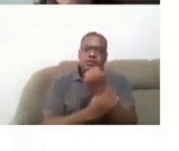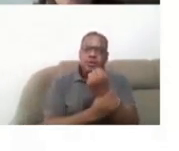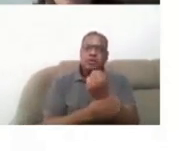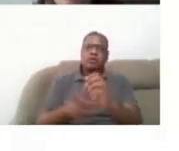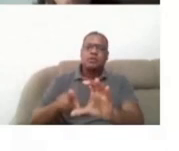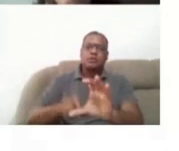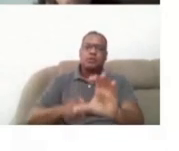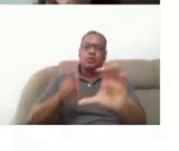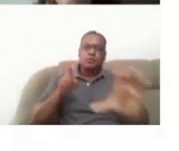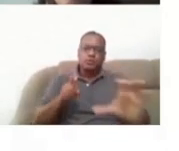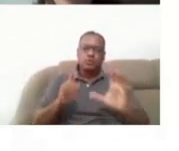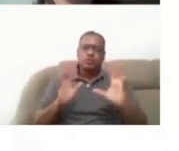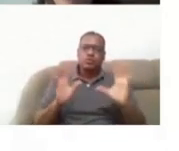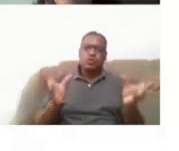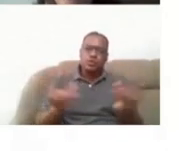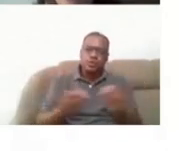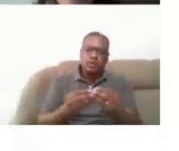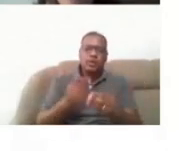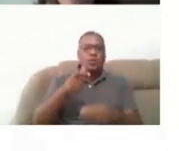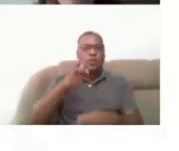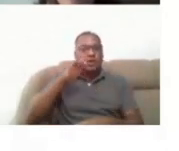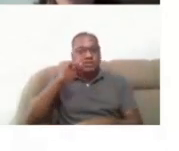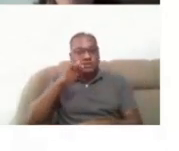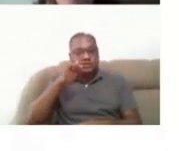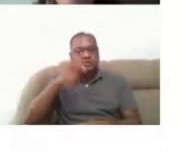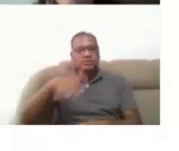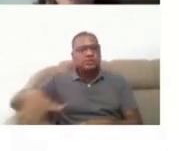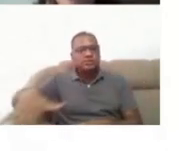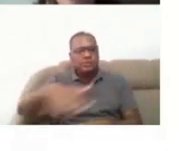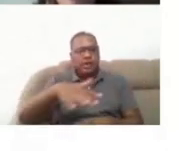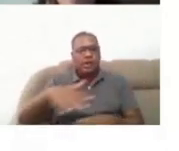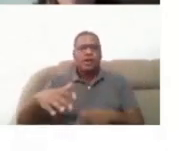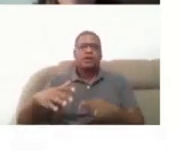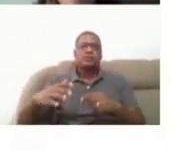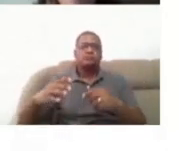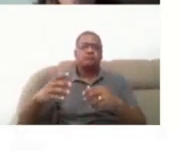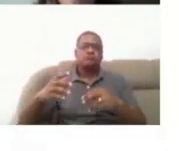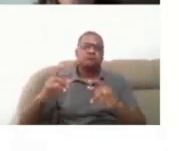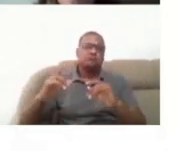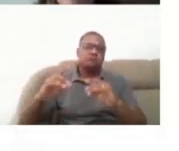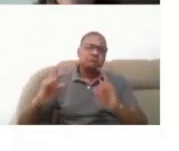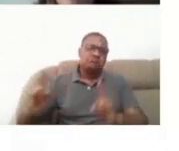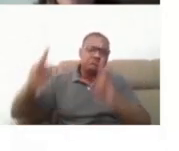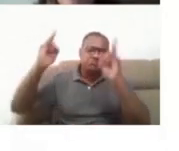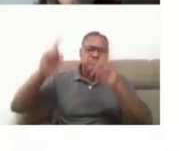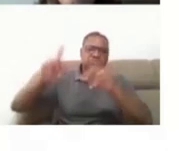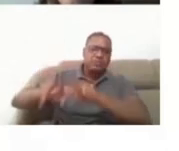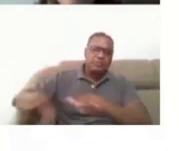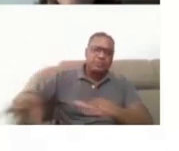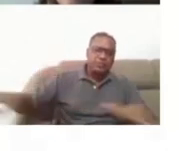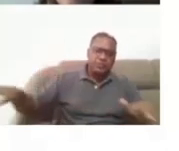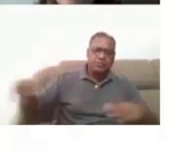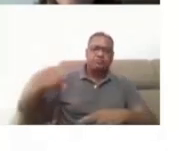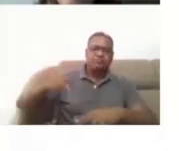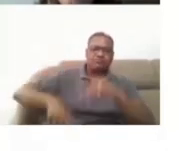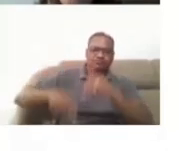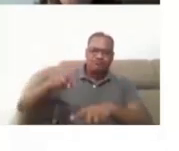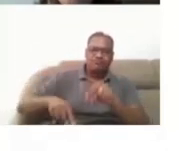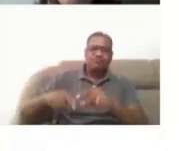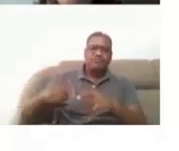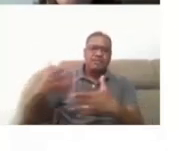assistida dos espaços mobiliários, equipamentos, urbanos, privados, edificações,